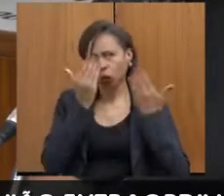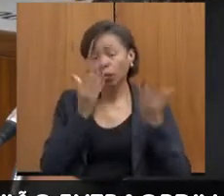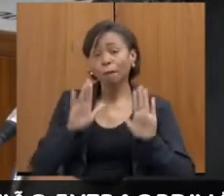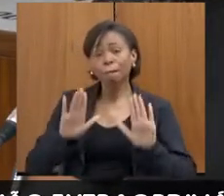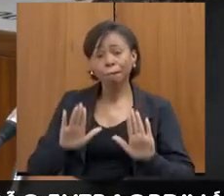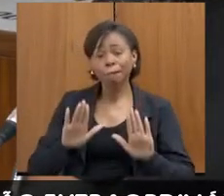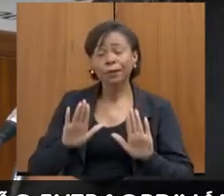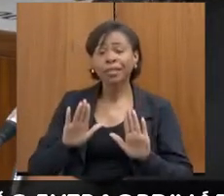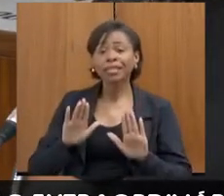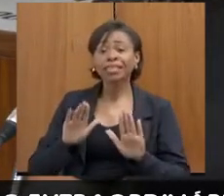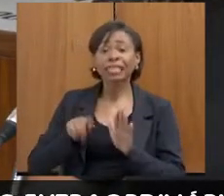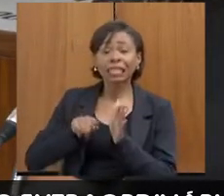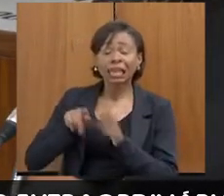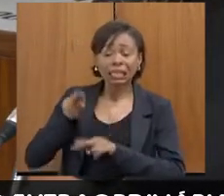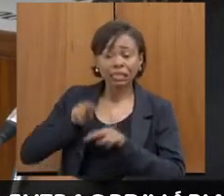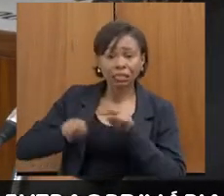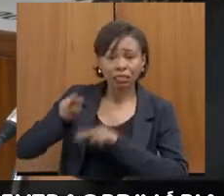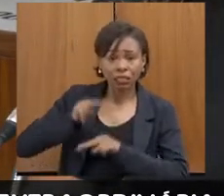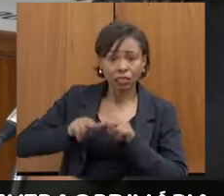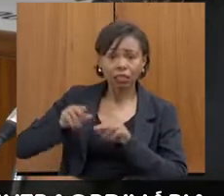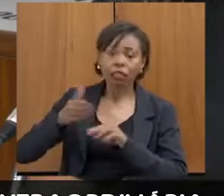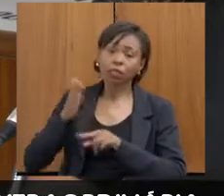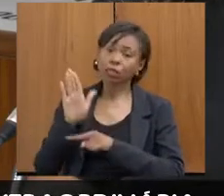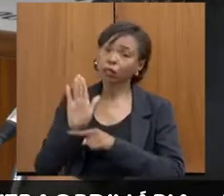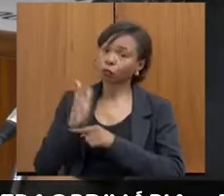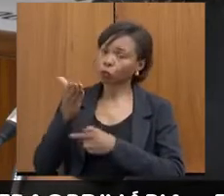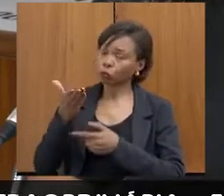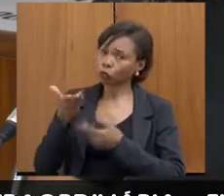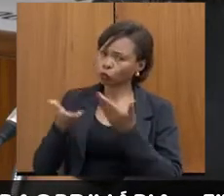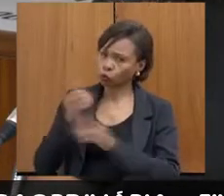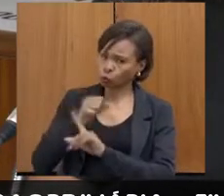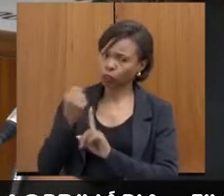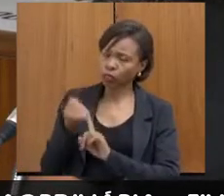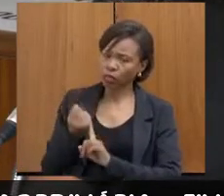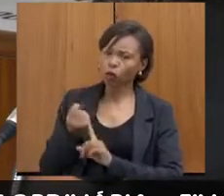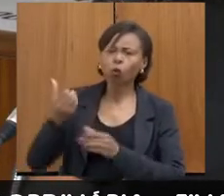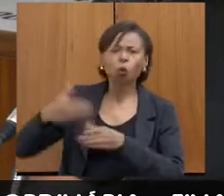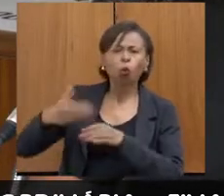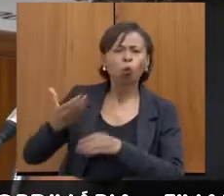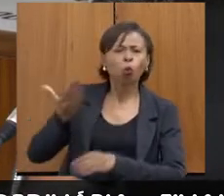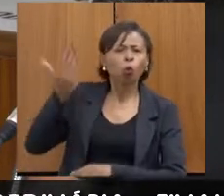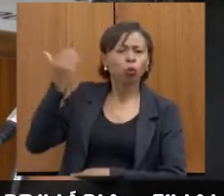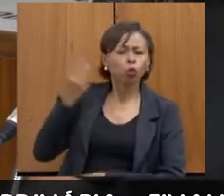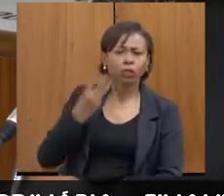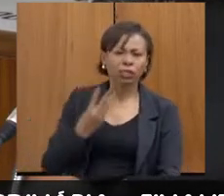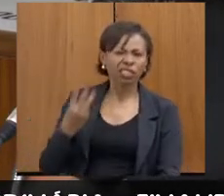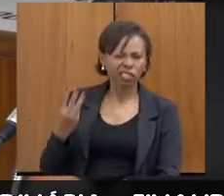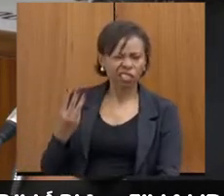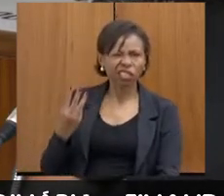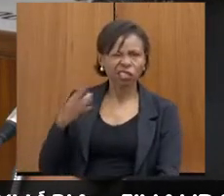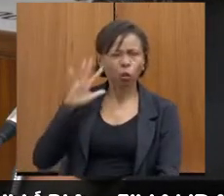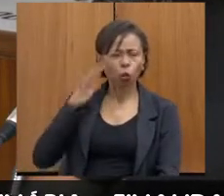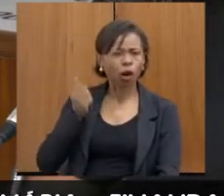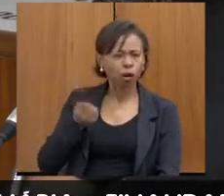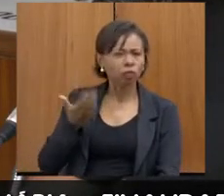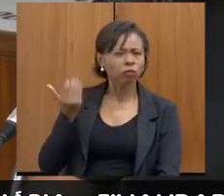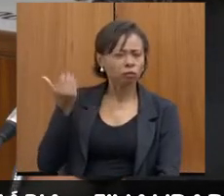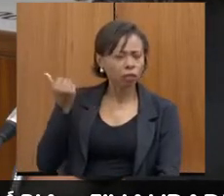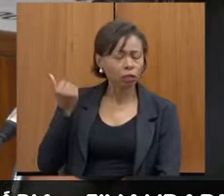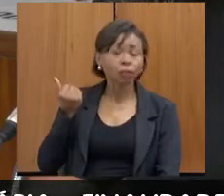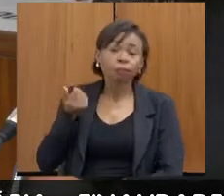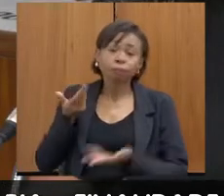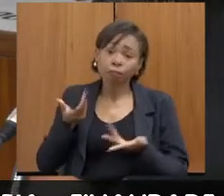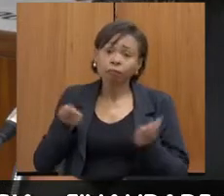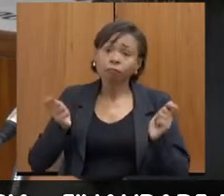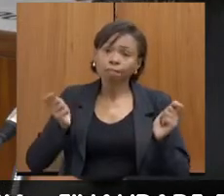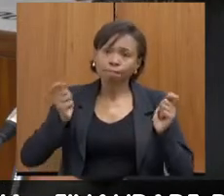social, temos mais, na época do concurso, chamaram 33, não sei se ainda estão os 33, mas diversificado por aí. Então, seria